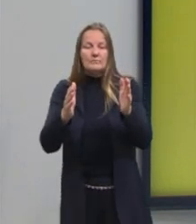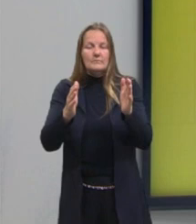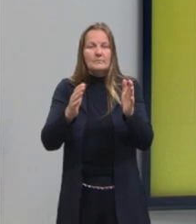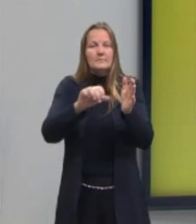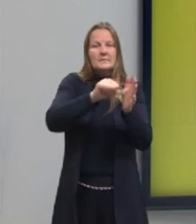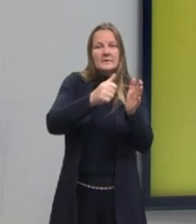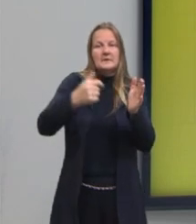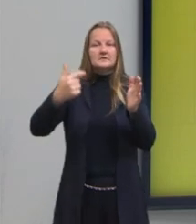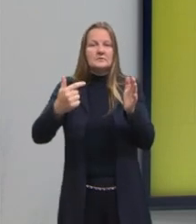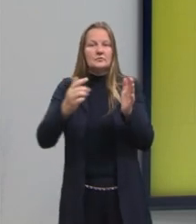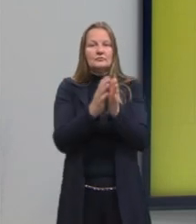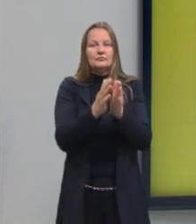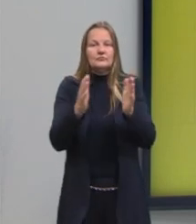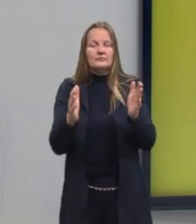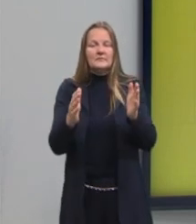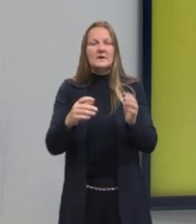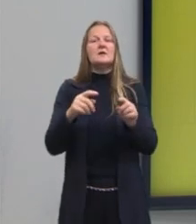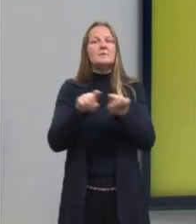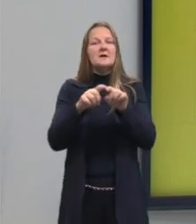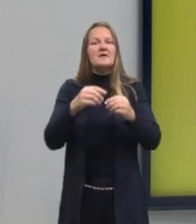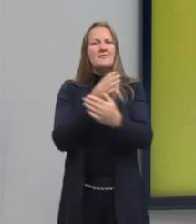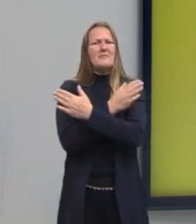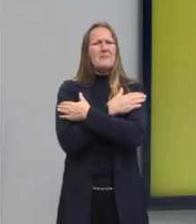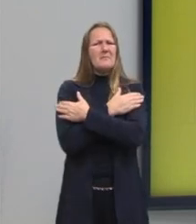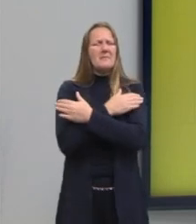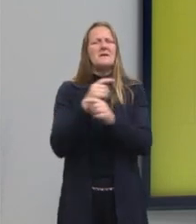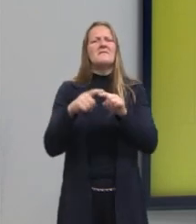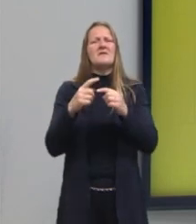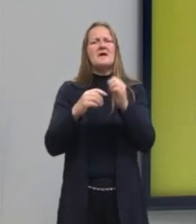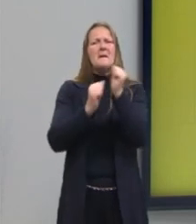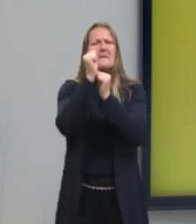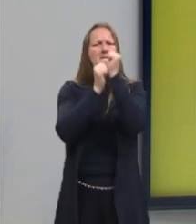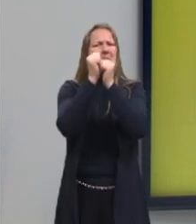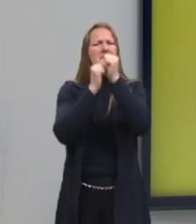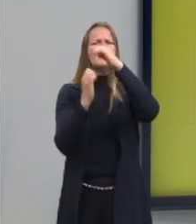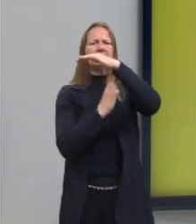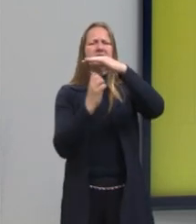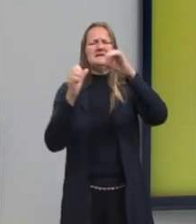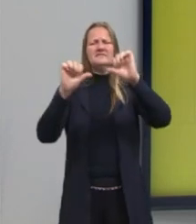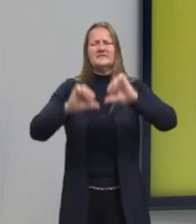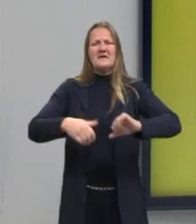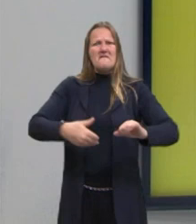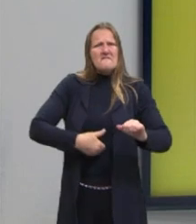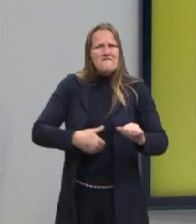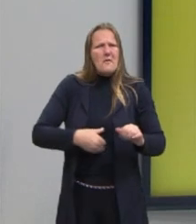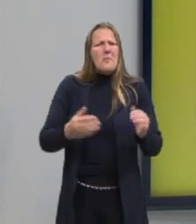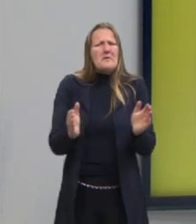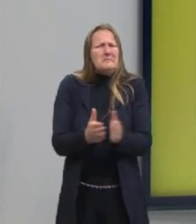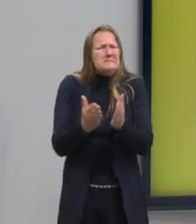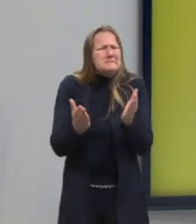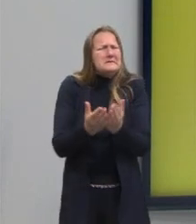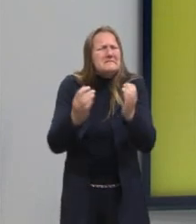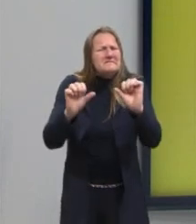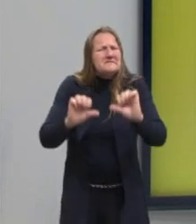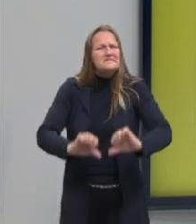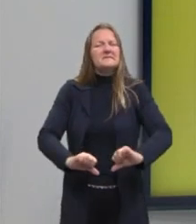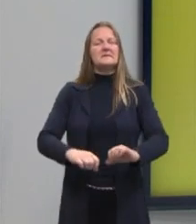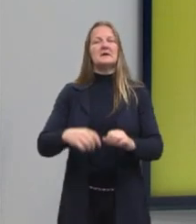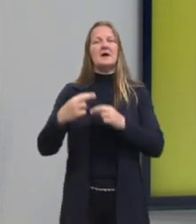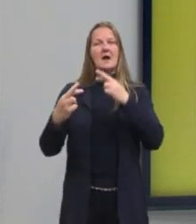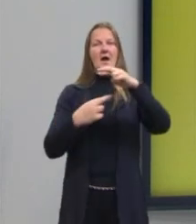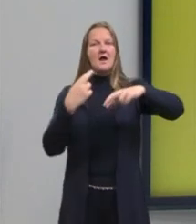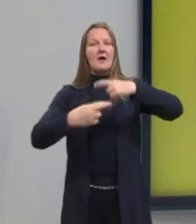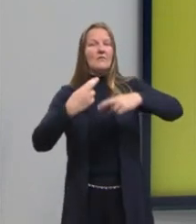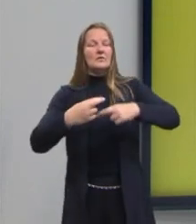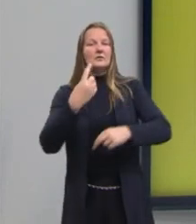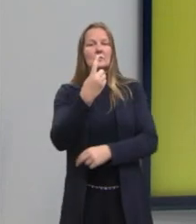também? Além do aumento de desemprego, falência de fábricas, a fome, a miséria, e, Brasil, a Revolução de 30 representou um golpe